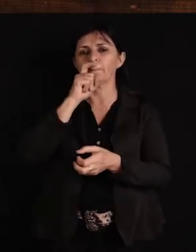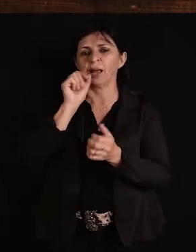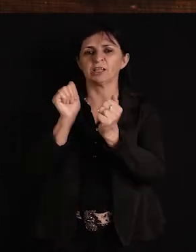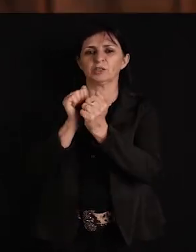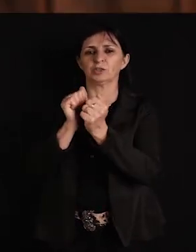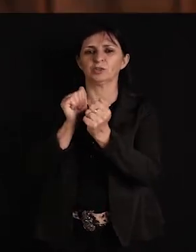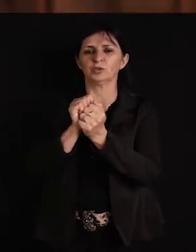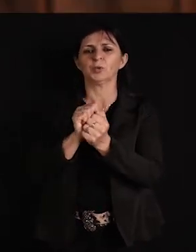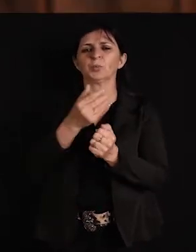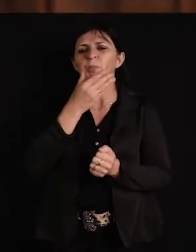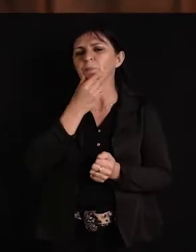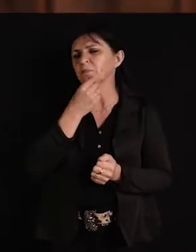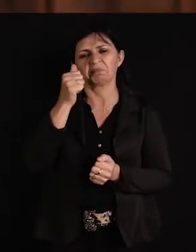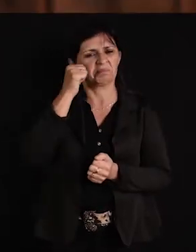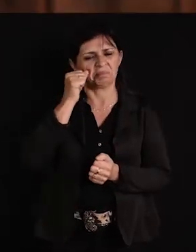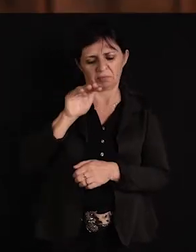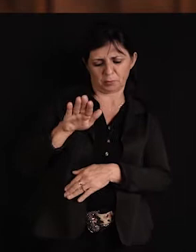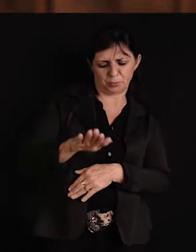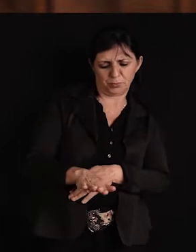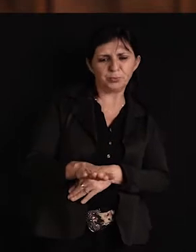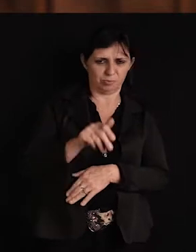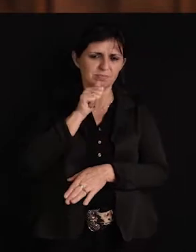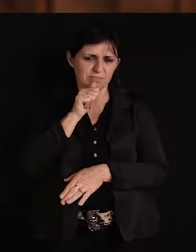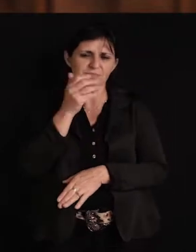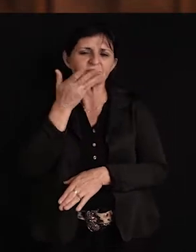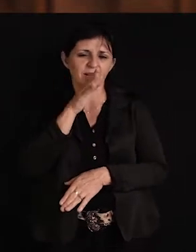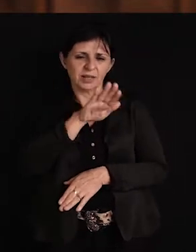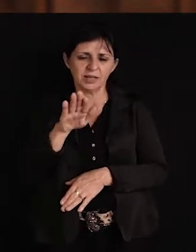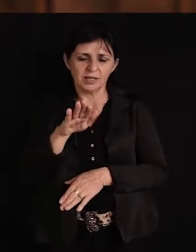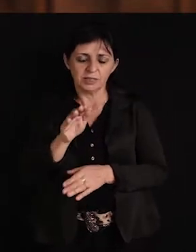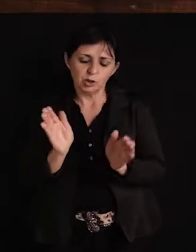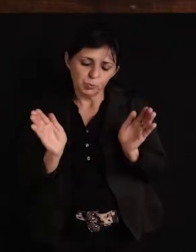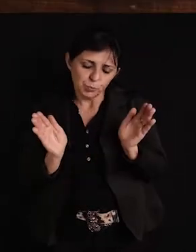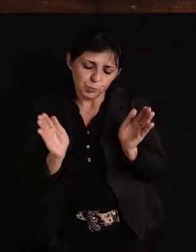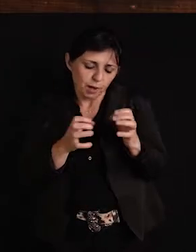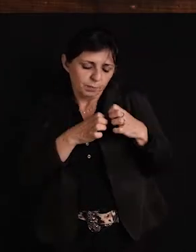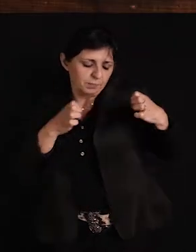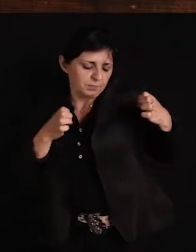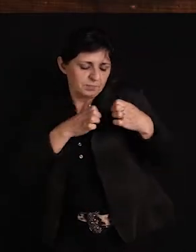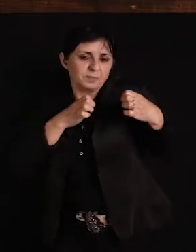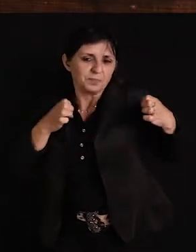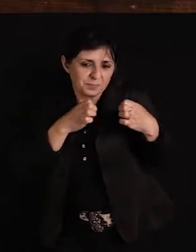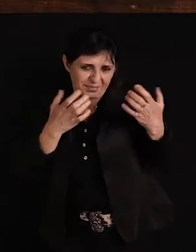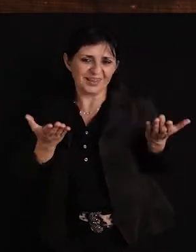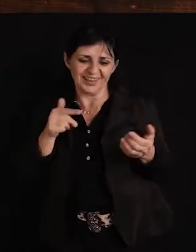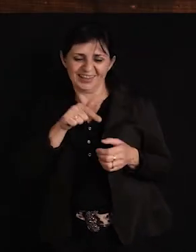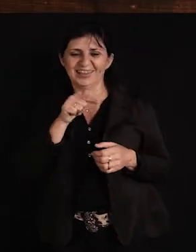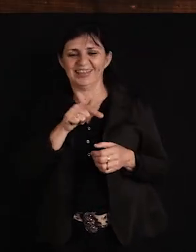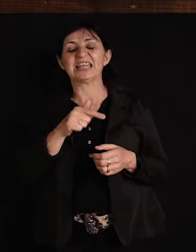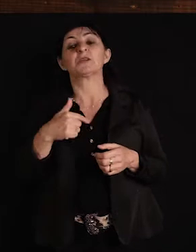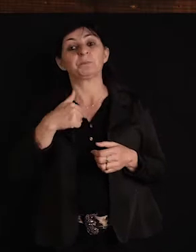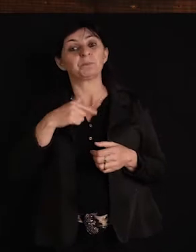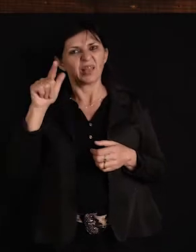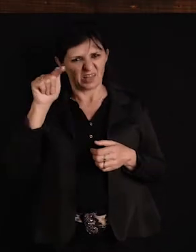com a gaitinha, ou a menina com a gaitinha, ou com o violãozinho ali, para tocar no palco. Então quando eu tinha 7, 8 anos, eu toquei